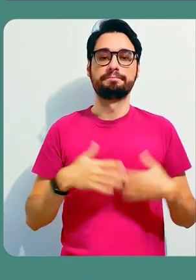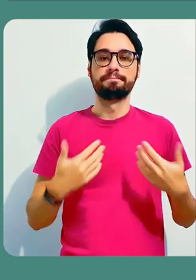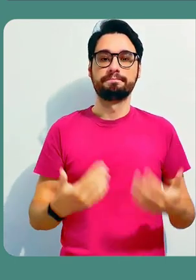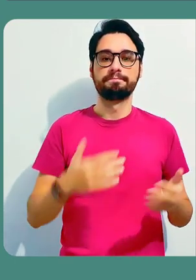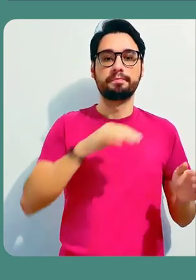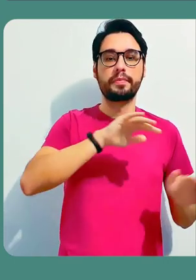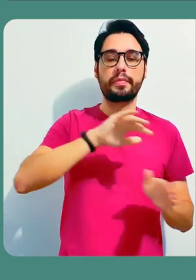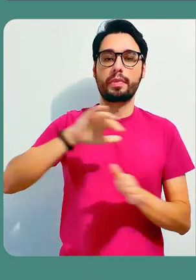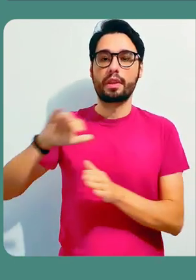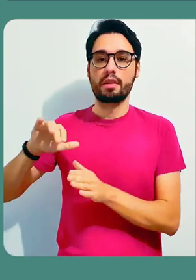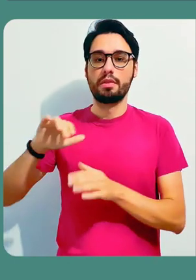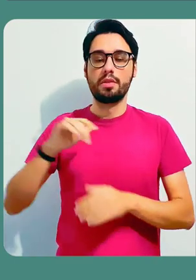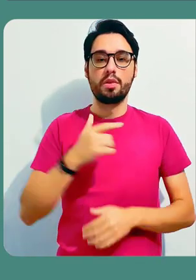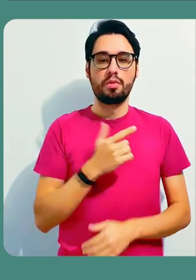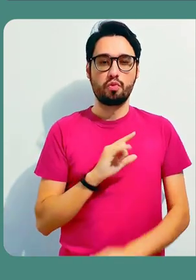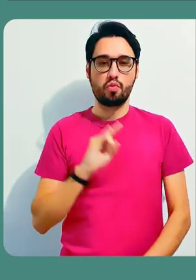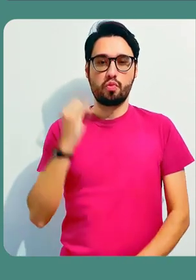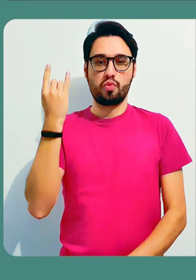tempo real.